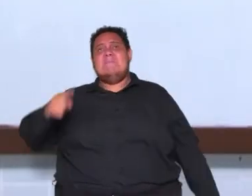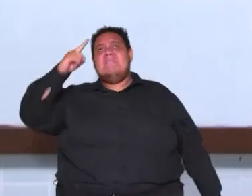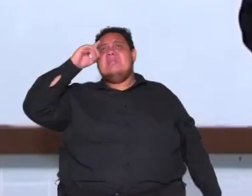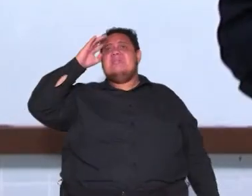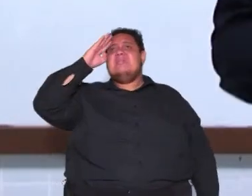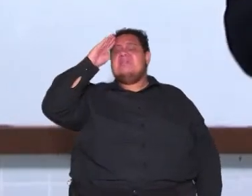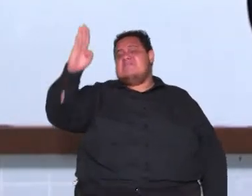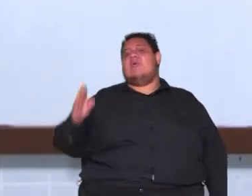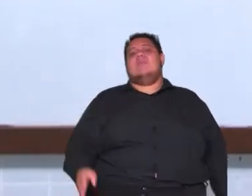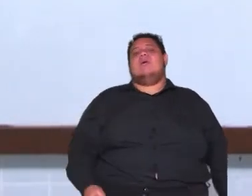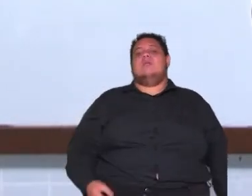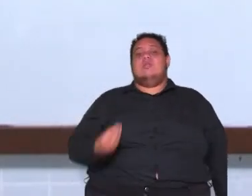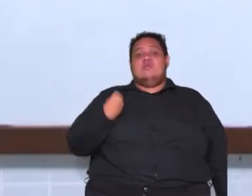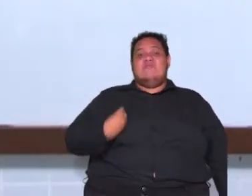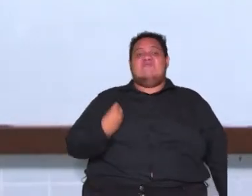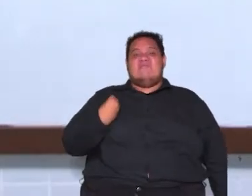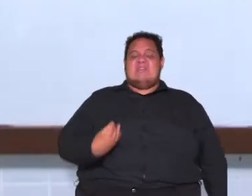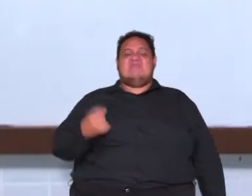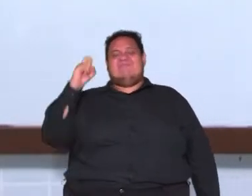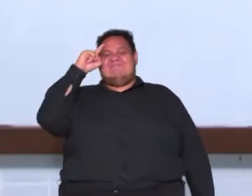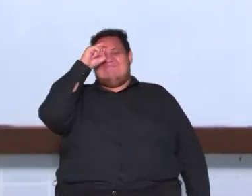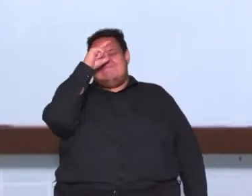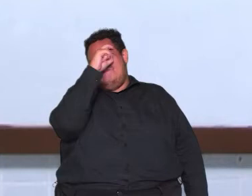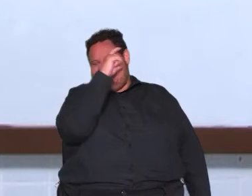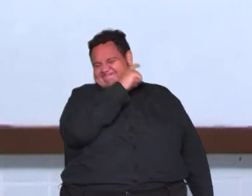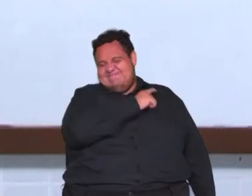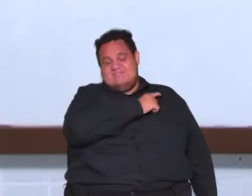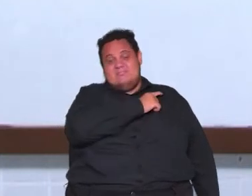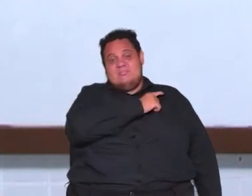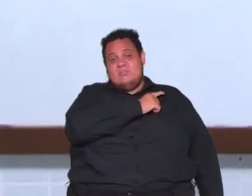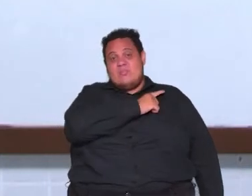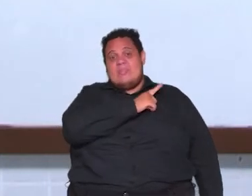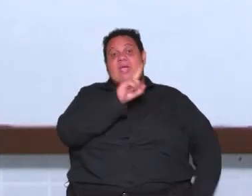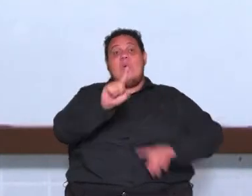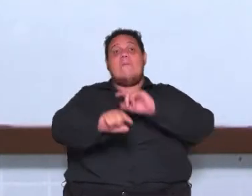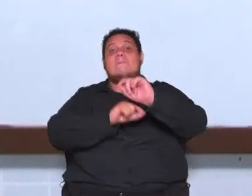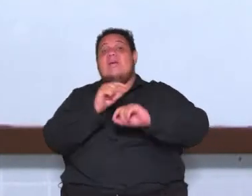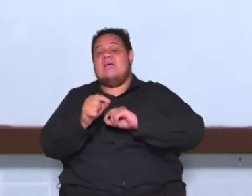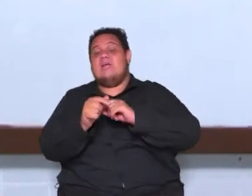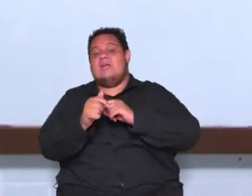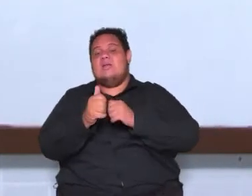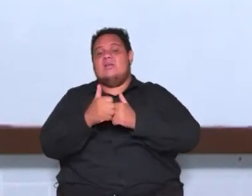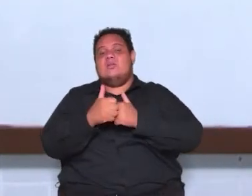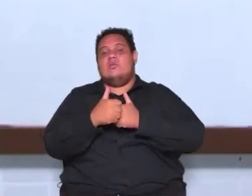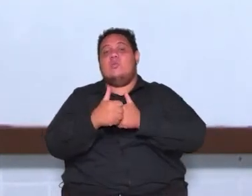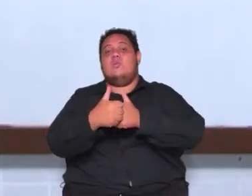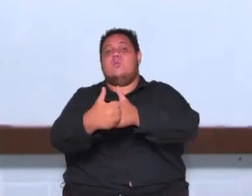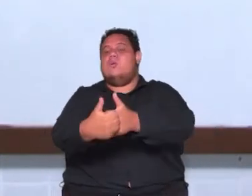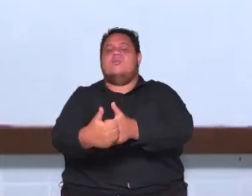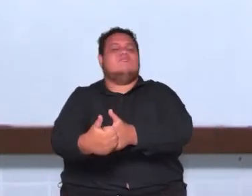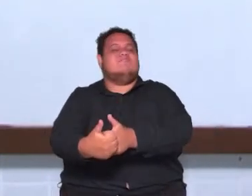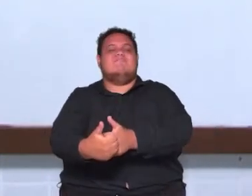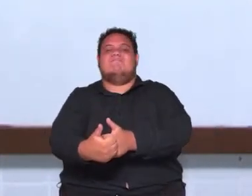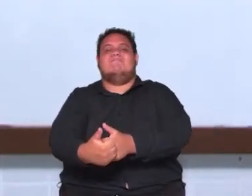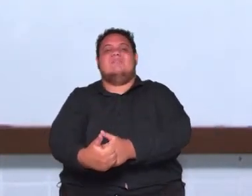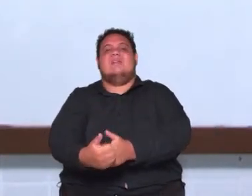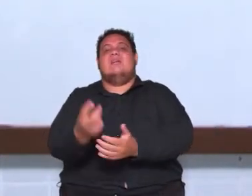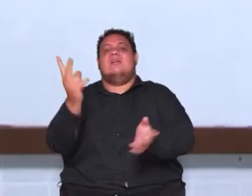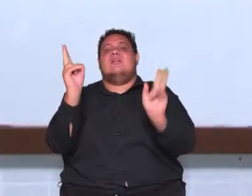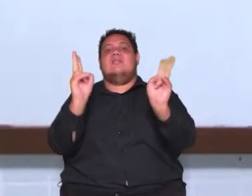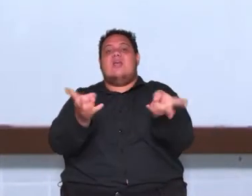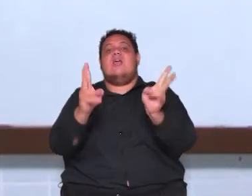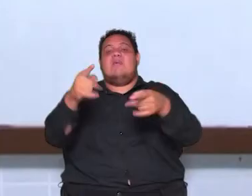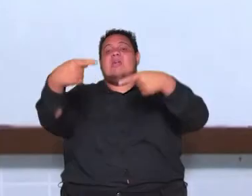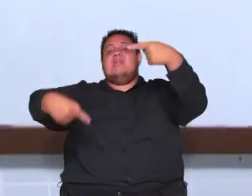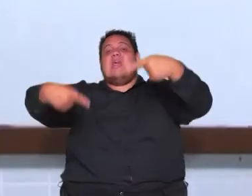então estamos vivendo um momento tão difícil que esse não é o caminho o caminho sempre será o